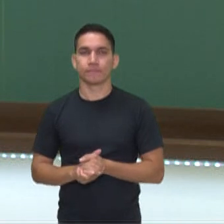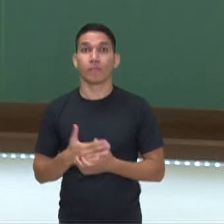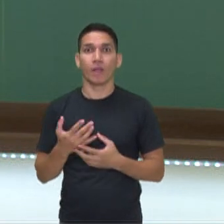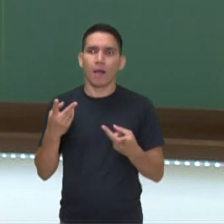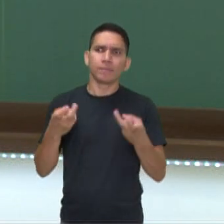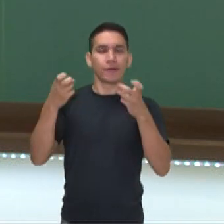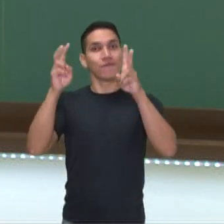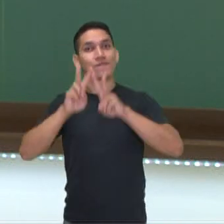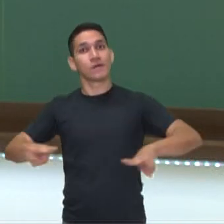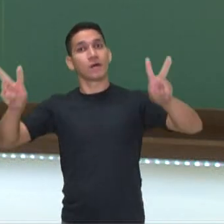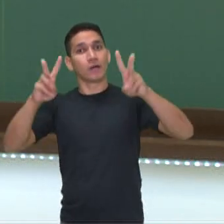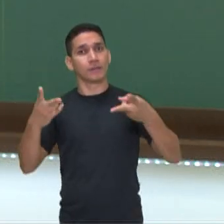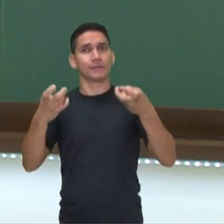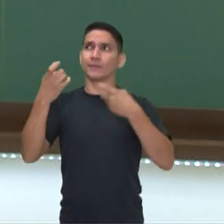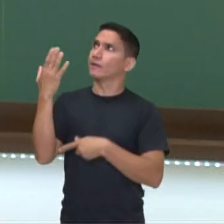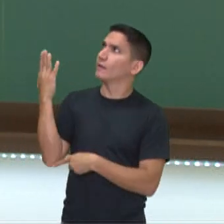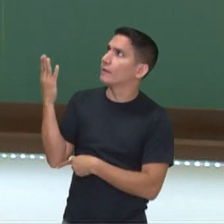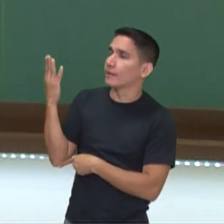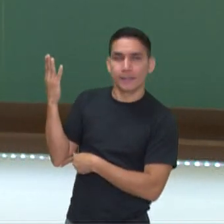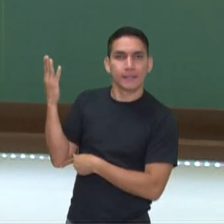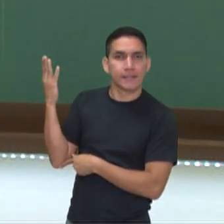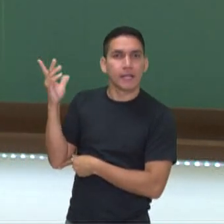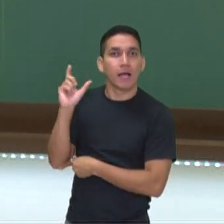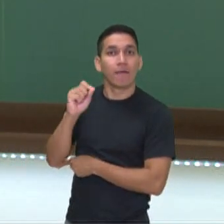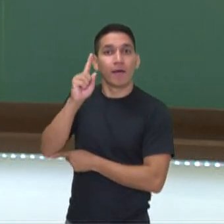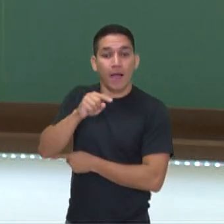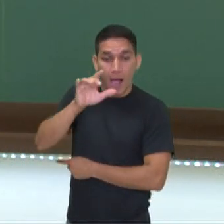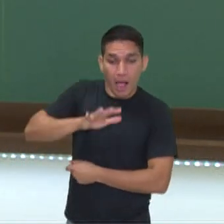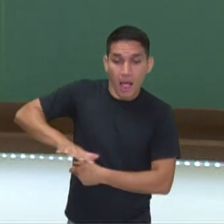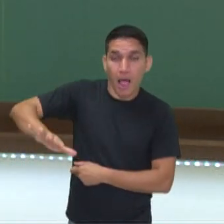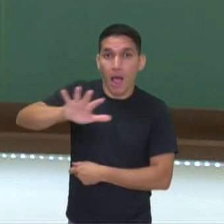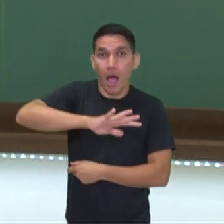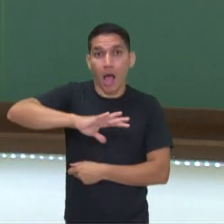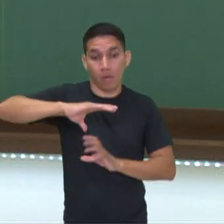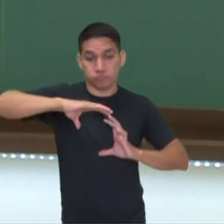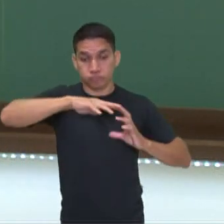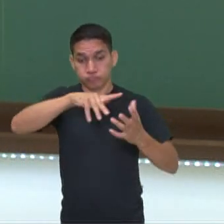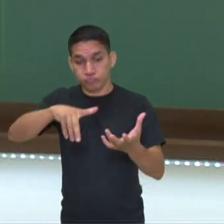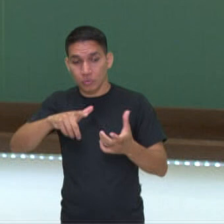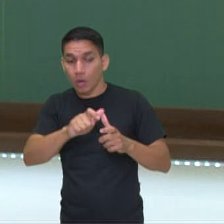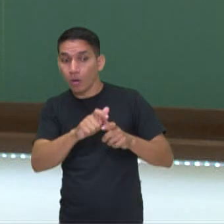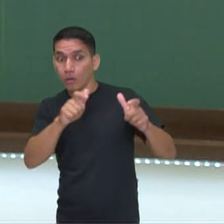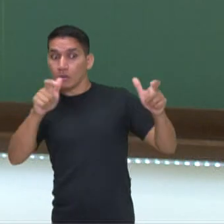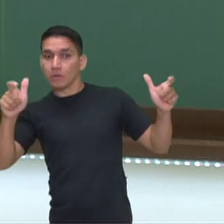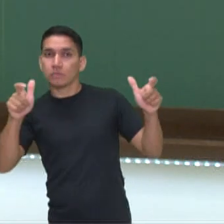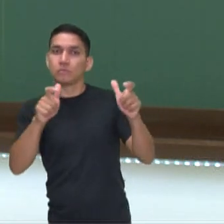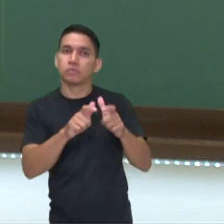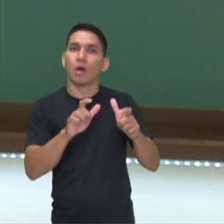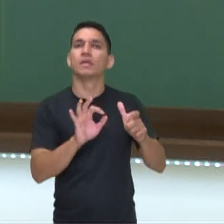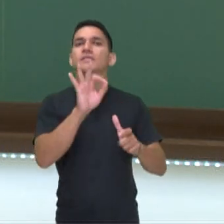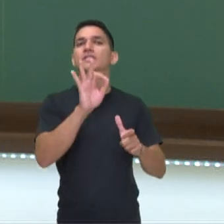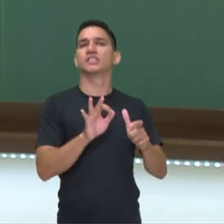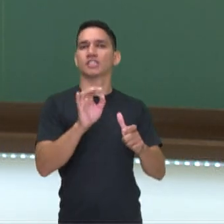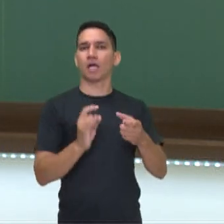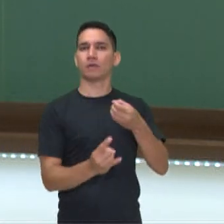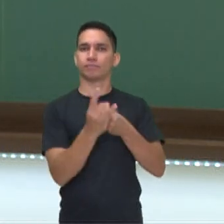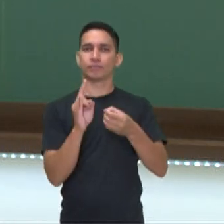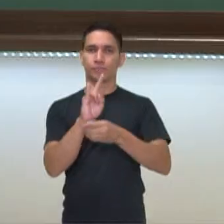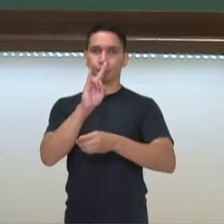visualizar na sua tela as áreas do planeta que apresentam maiores taxas de urbanização.